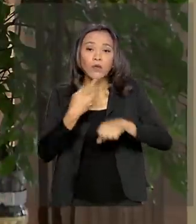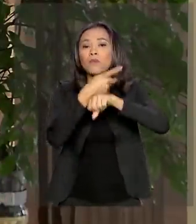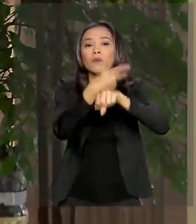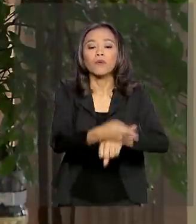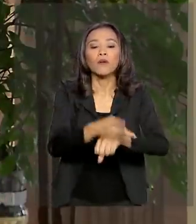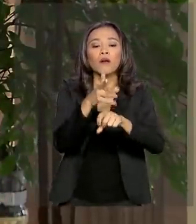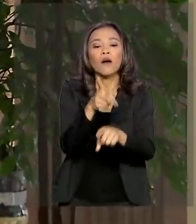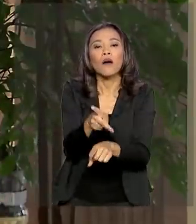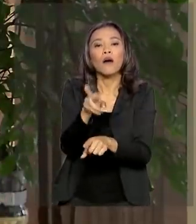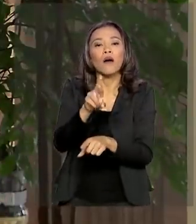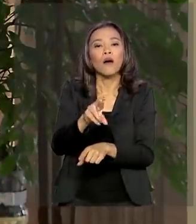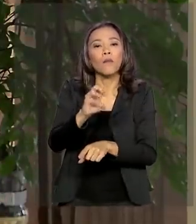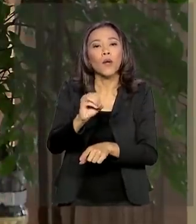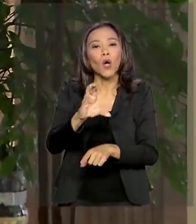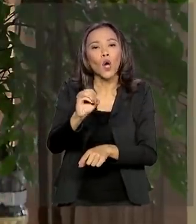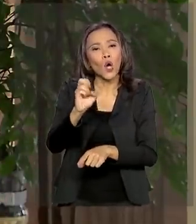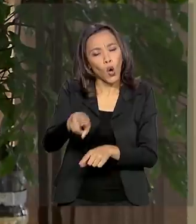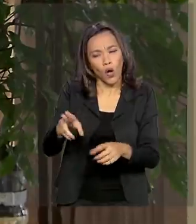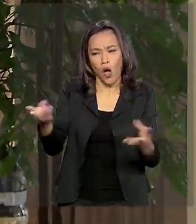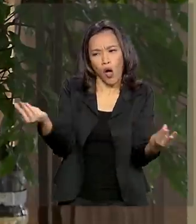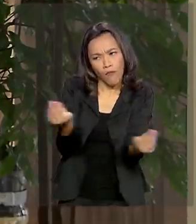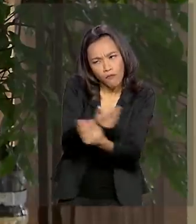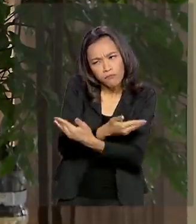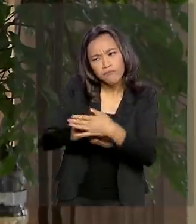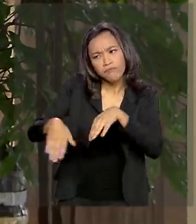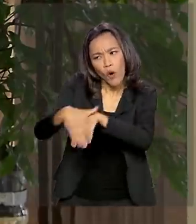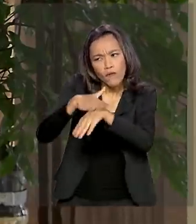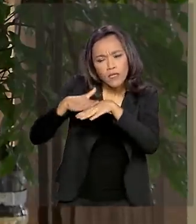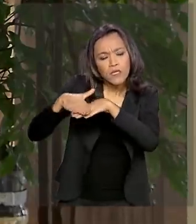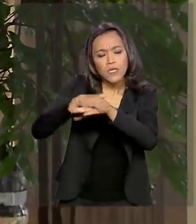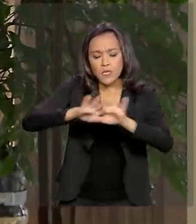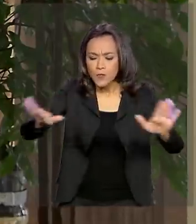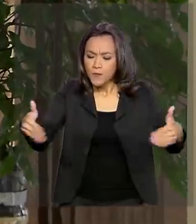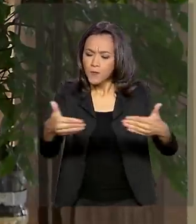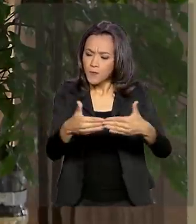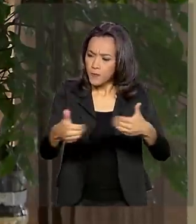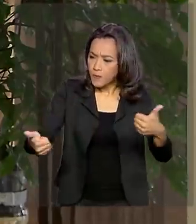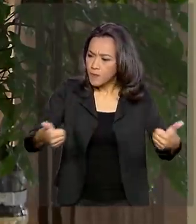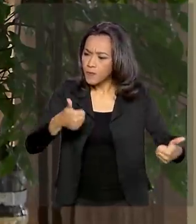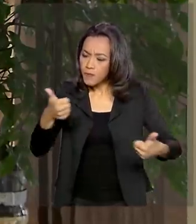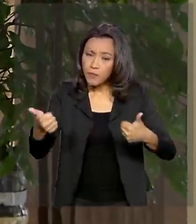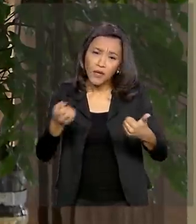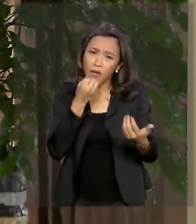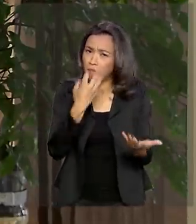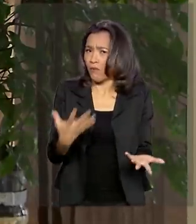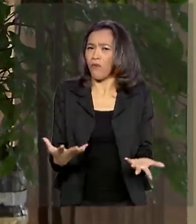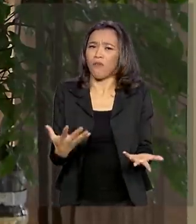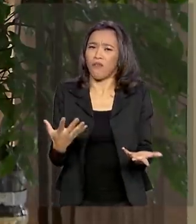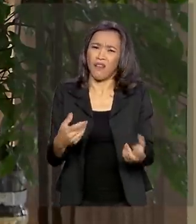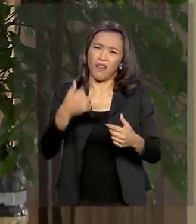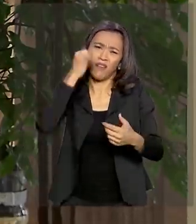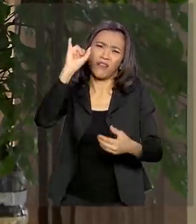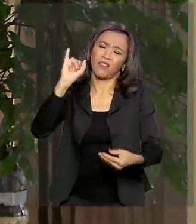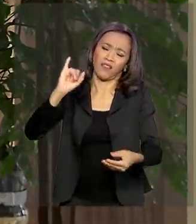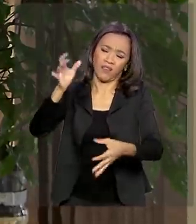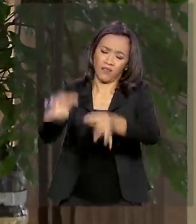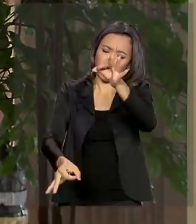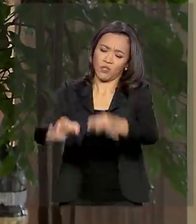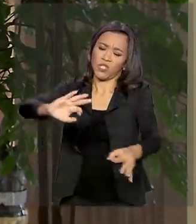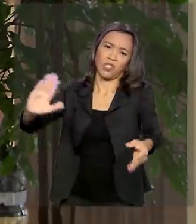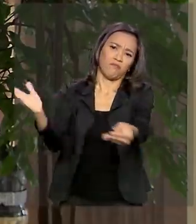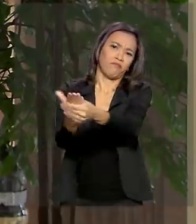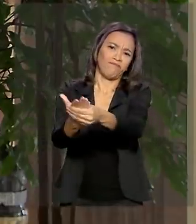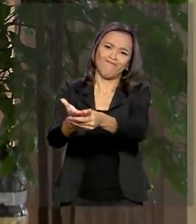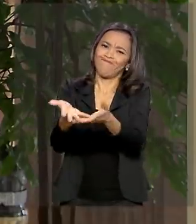solução amigável. Nós sempre sugerimos uma solução amigável porque ela é boa para os dois lados, ela evita também que esse